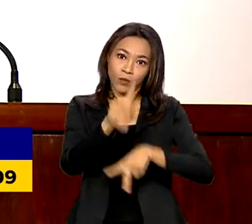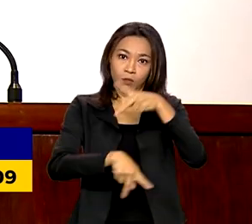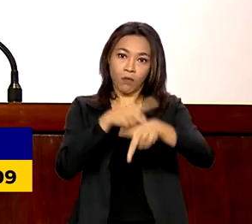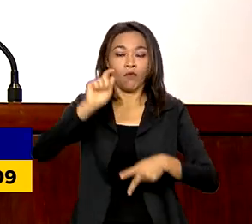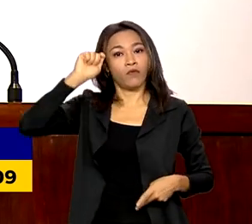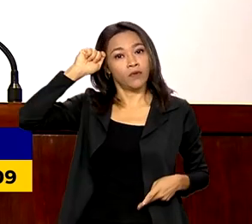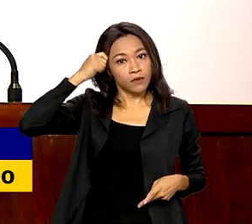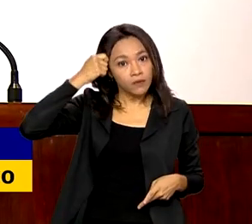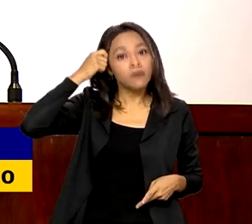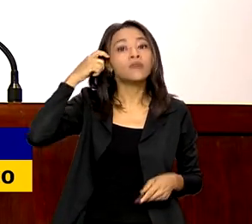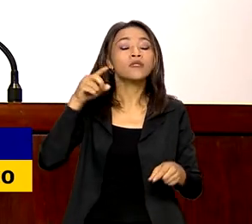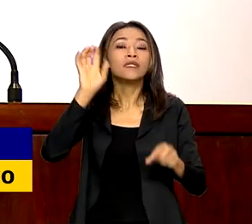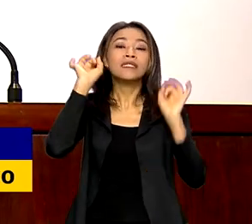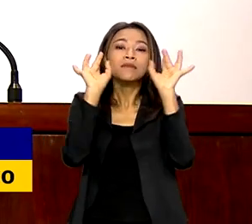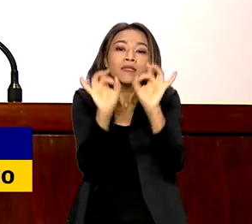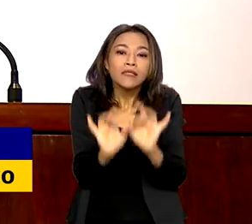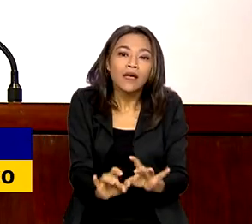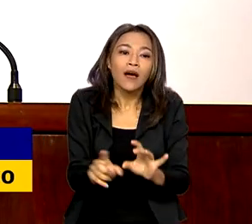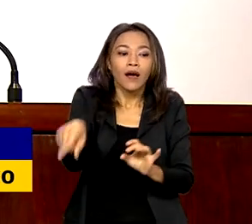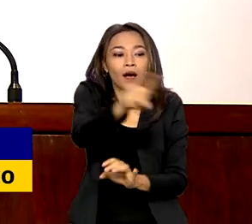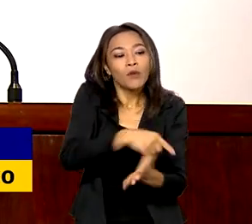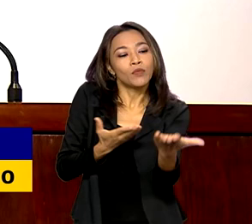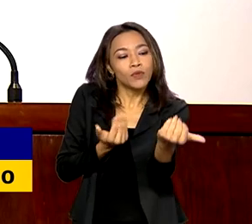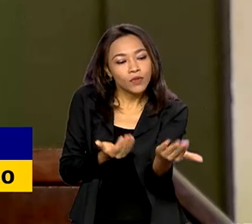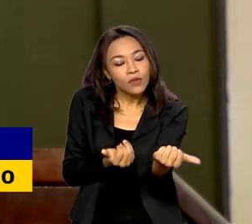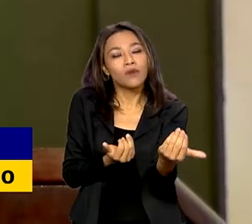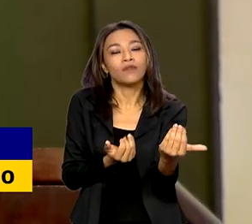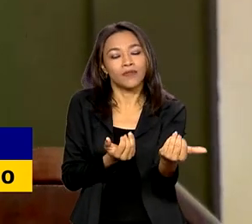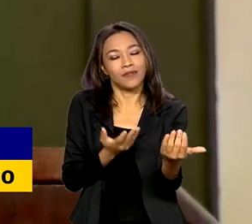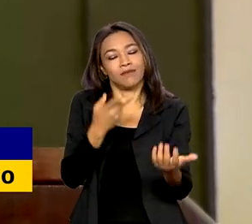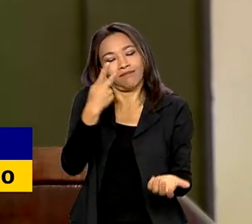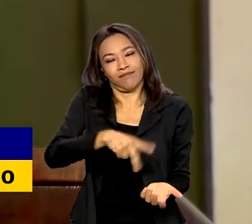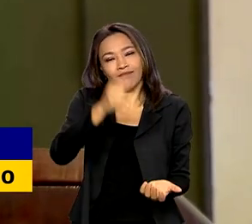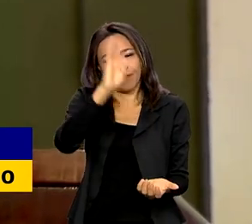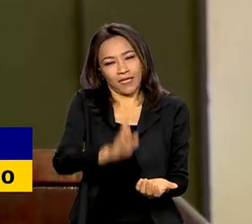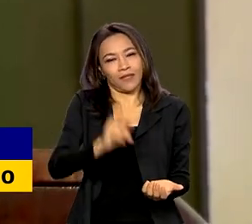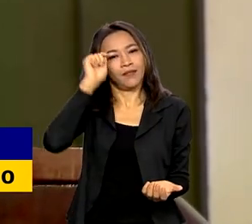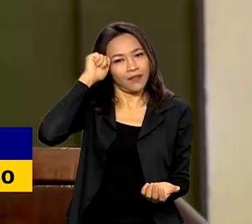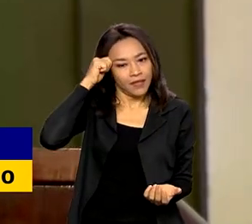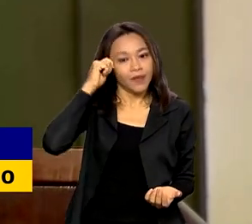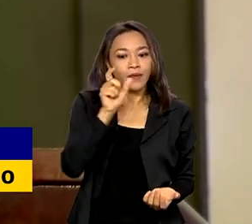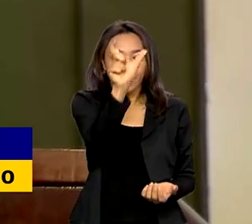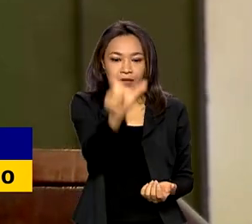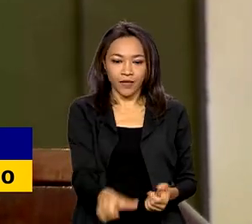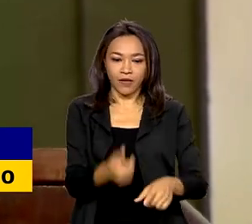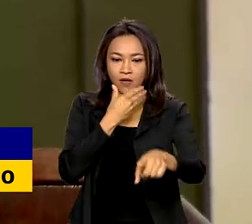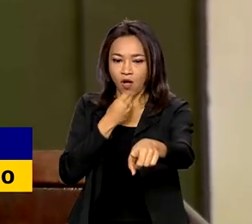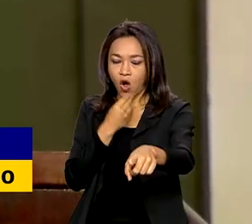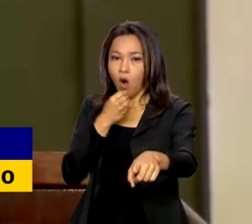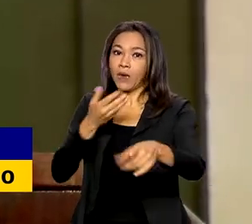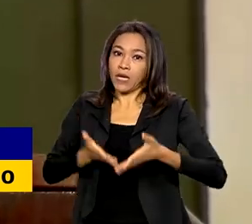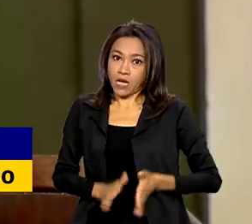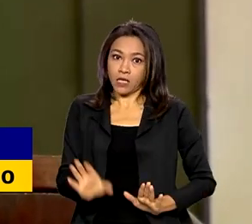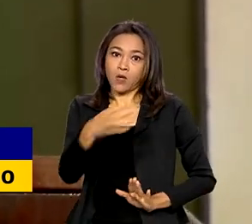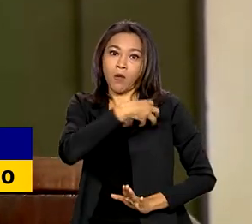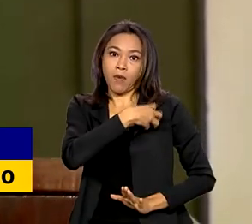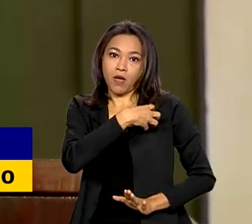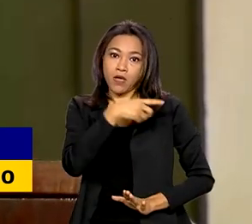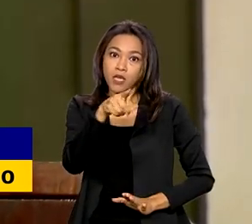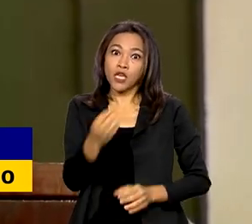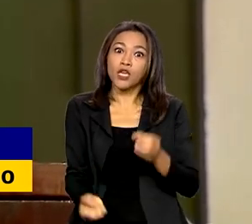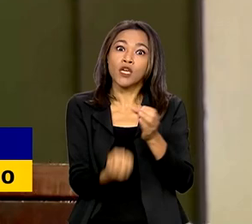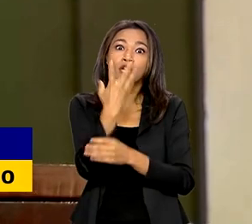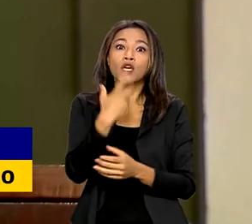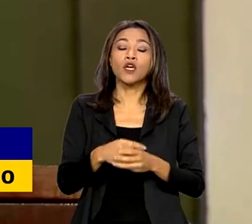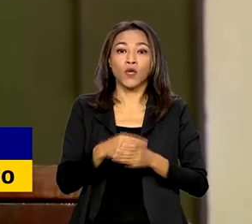preto e, em especial, para a juventude preta do nosso Brasil. De imediato, o baiano João Jorge Rodrigues, o criador do Holodum,